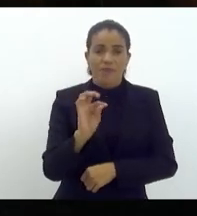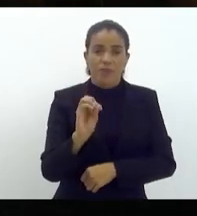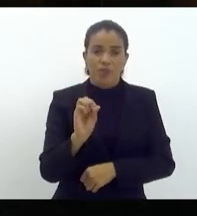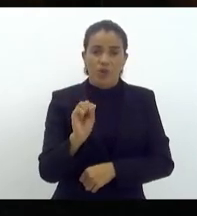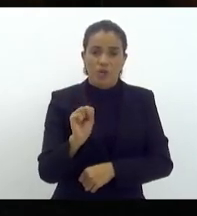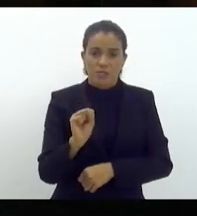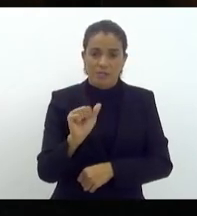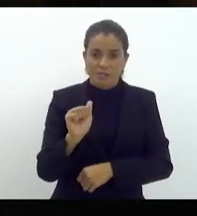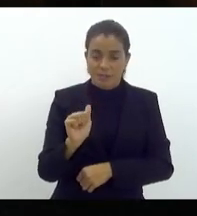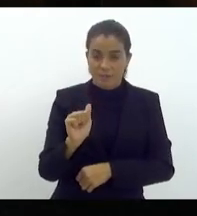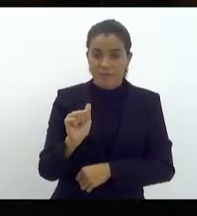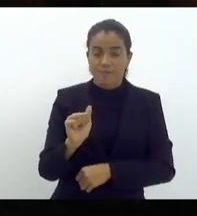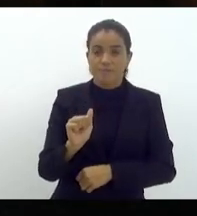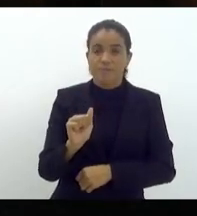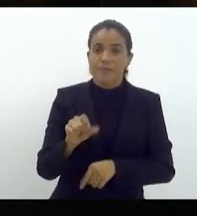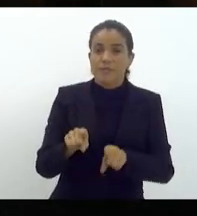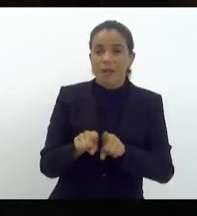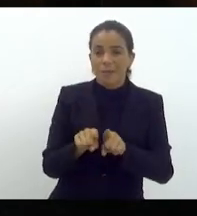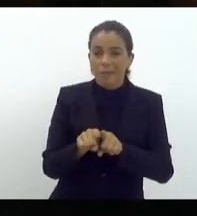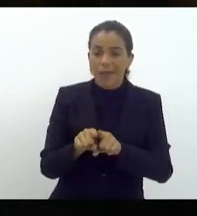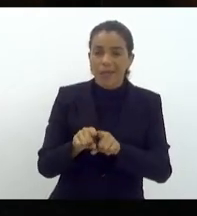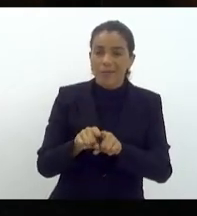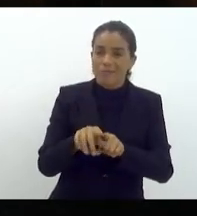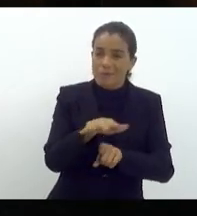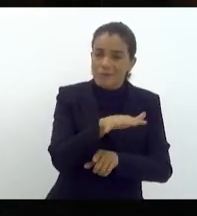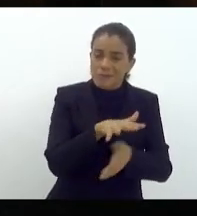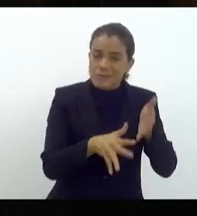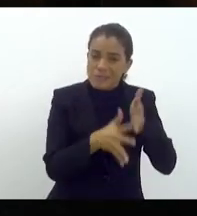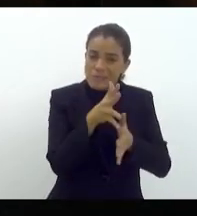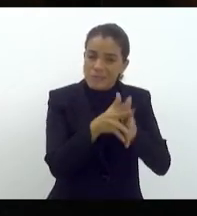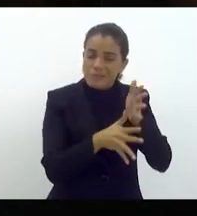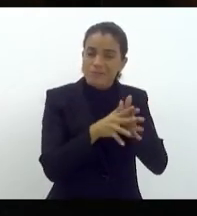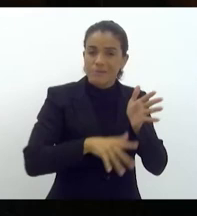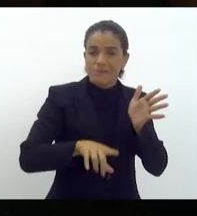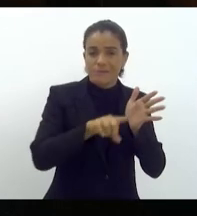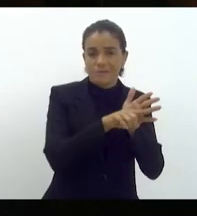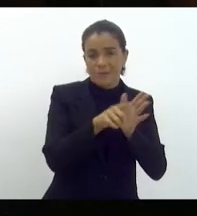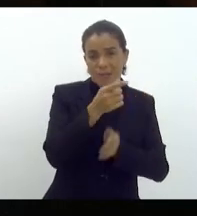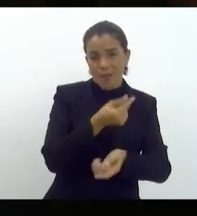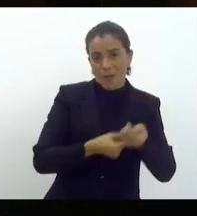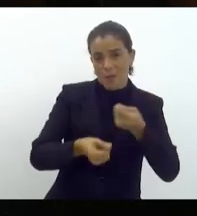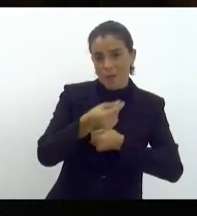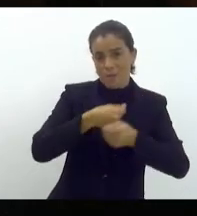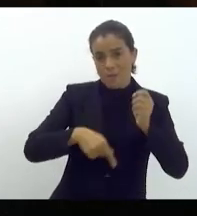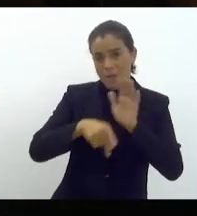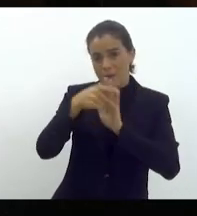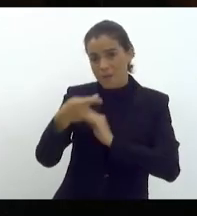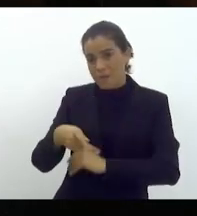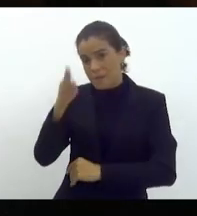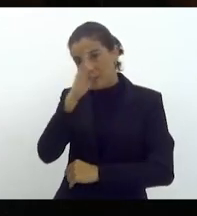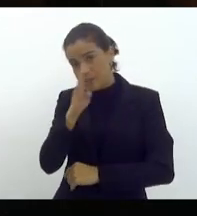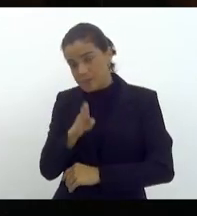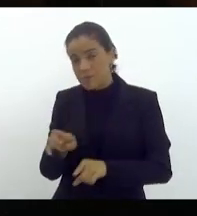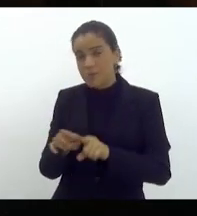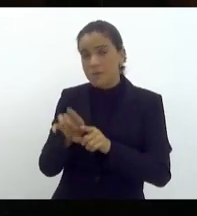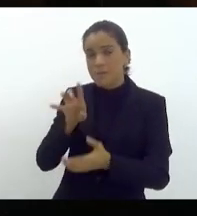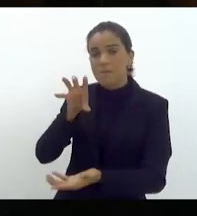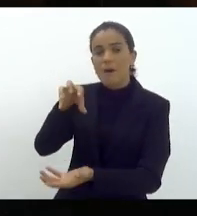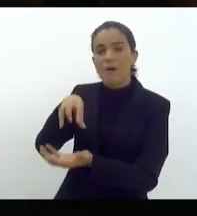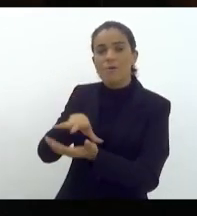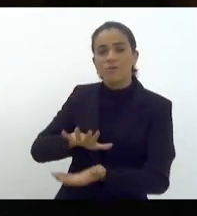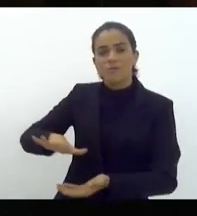nos âmbitos econômicos e social para o Brasil e para o setor pecuário